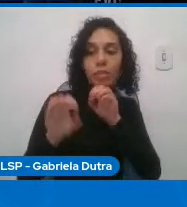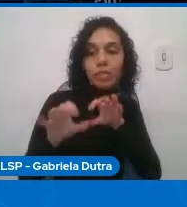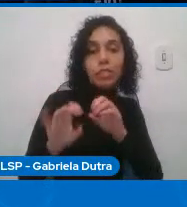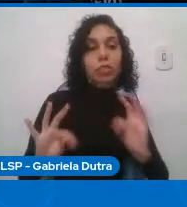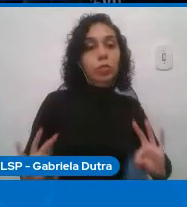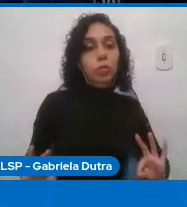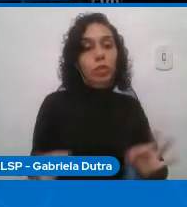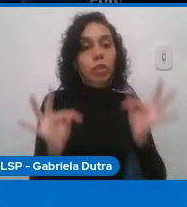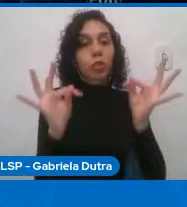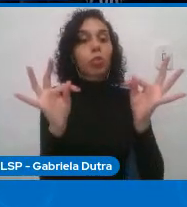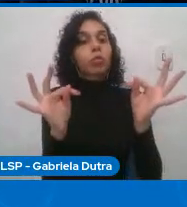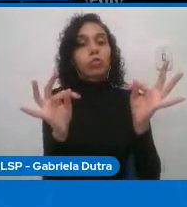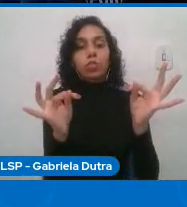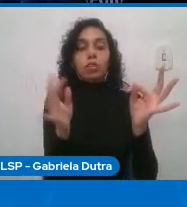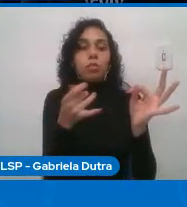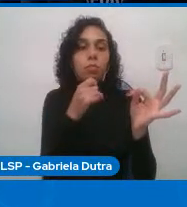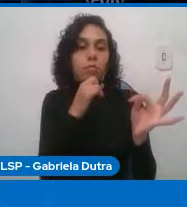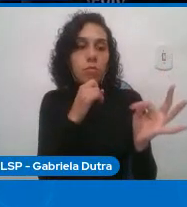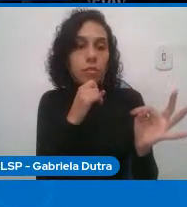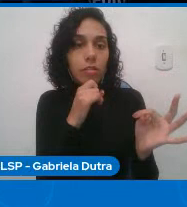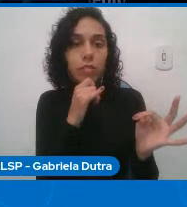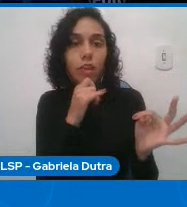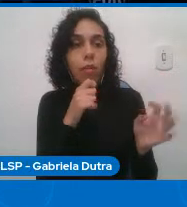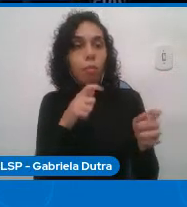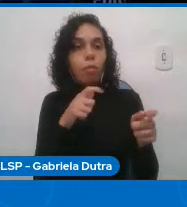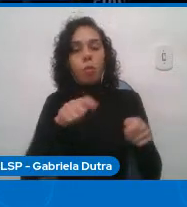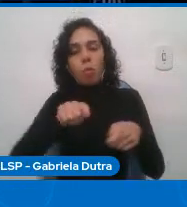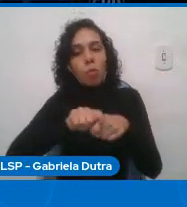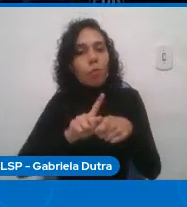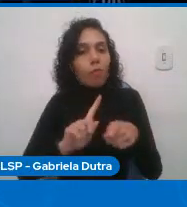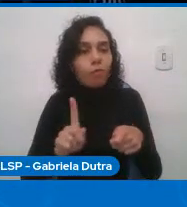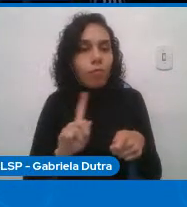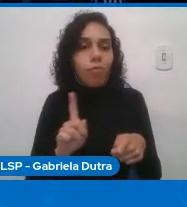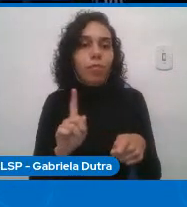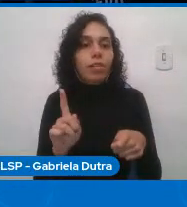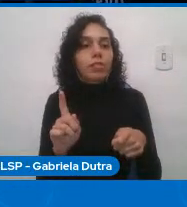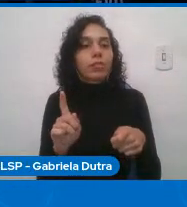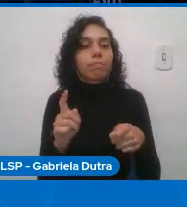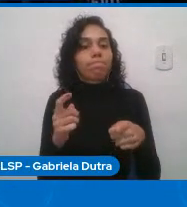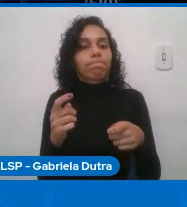enquanto sociedade é nosso dever e responsabilidade mudar isso